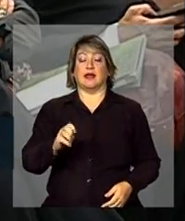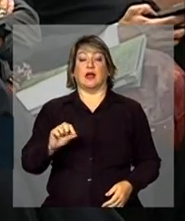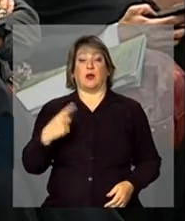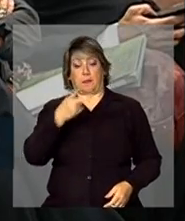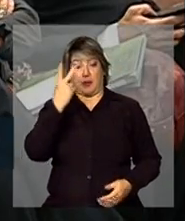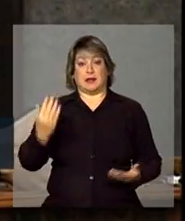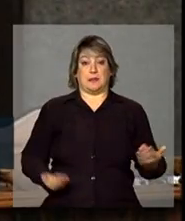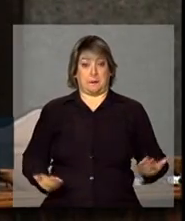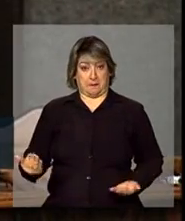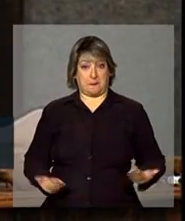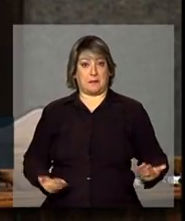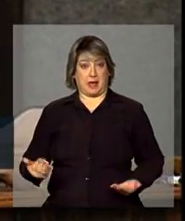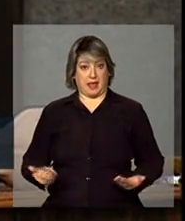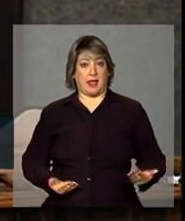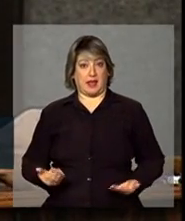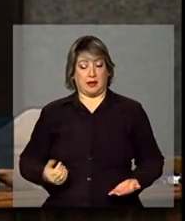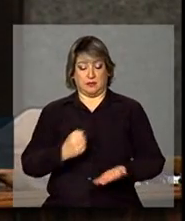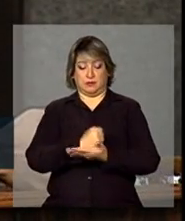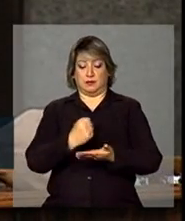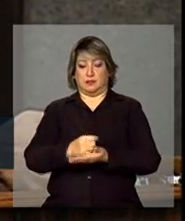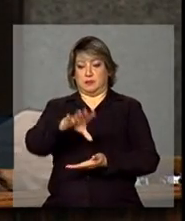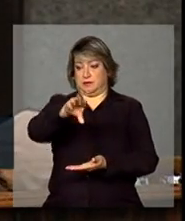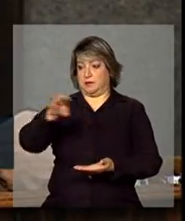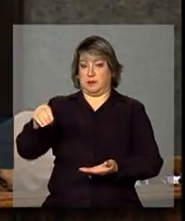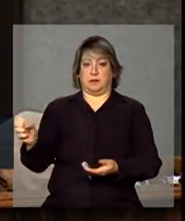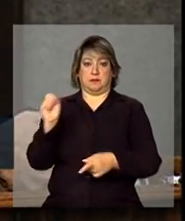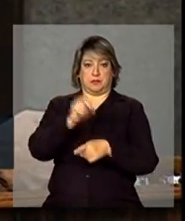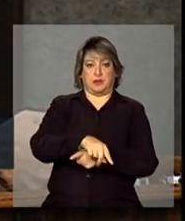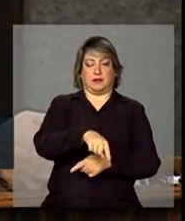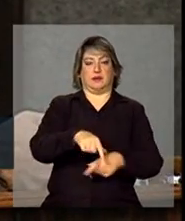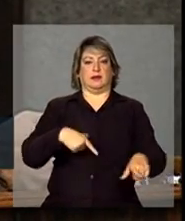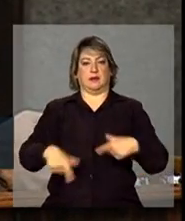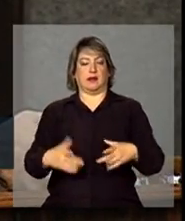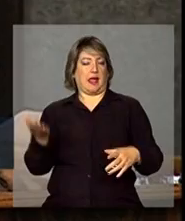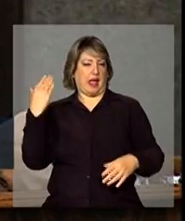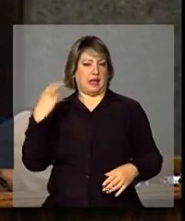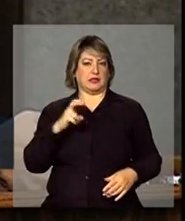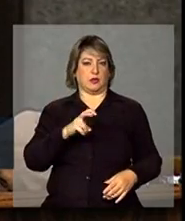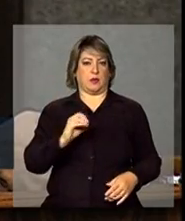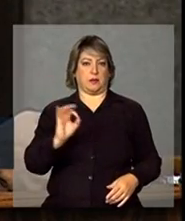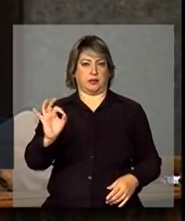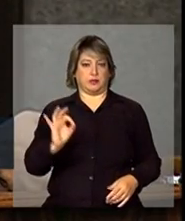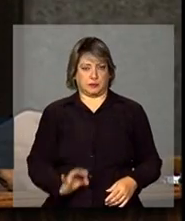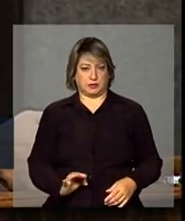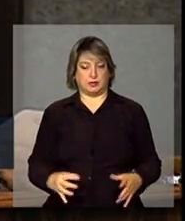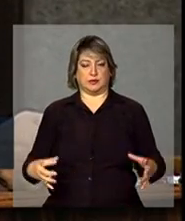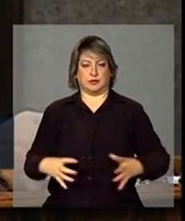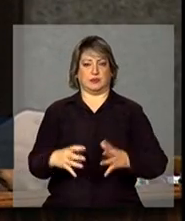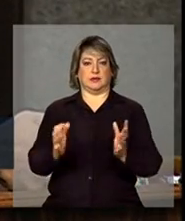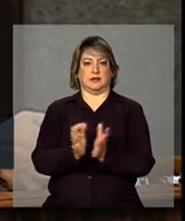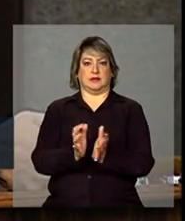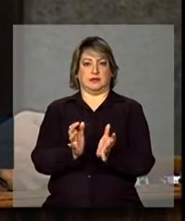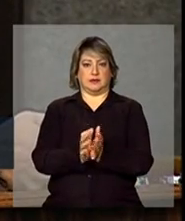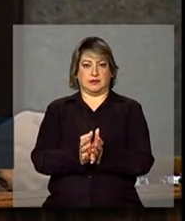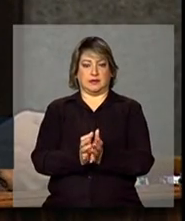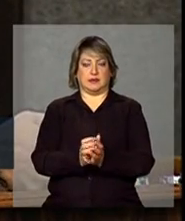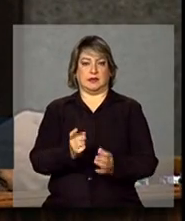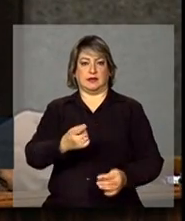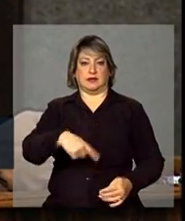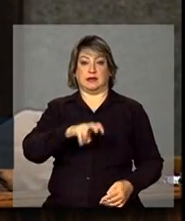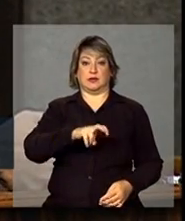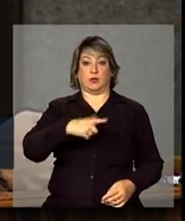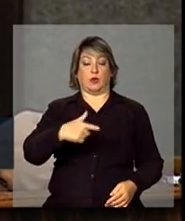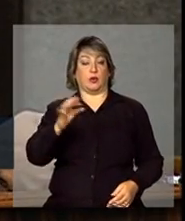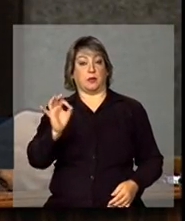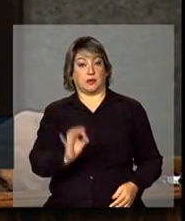empregados dos pequenos empreendedores, que representavam 50% da força, 50% deles, 52